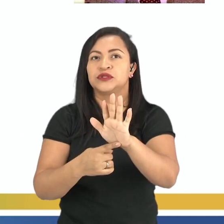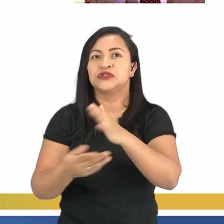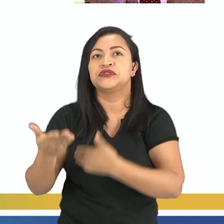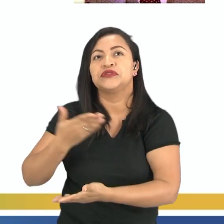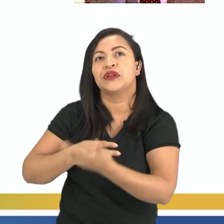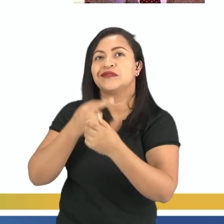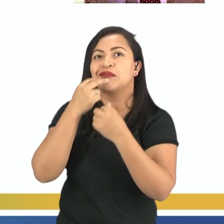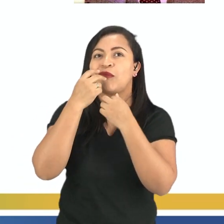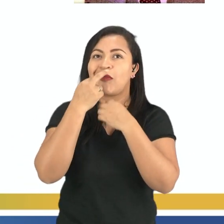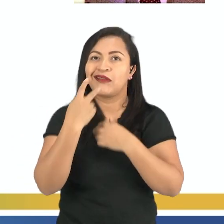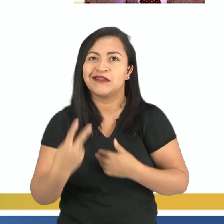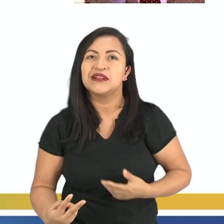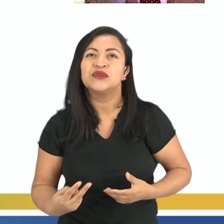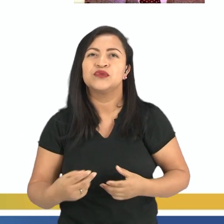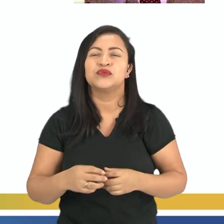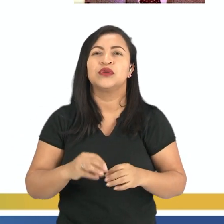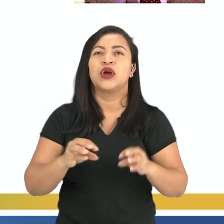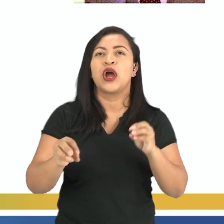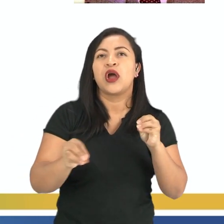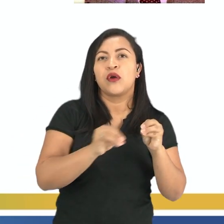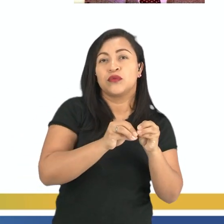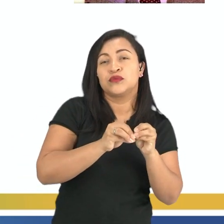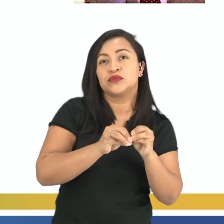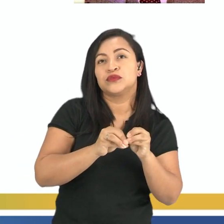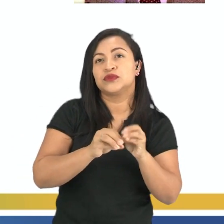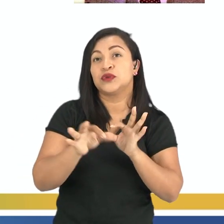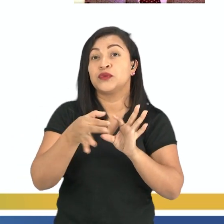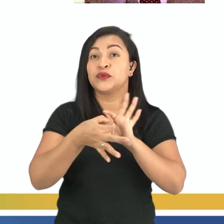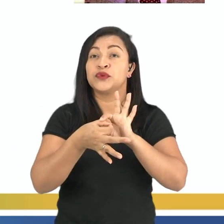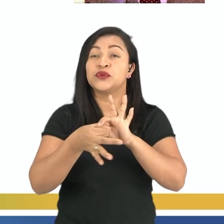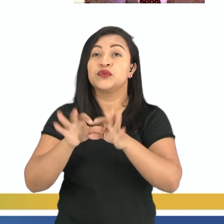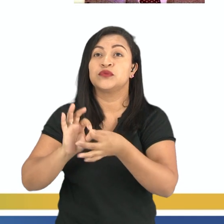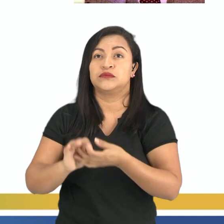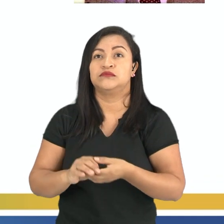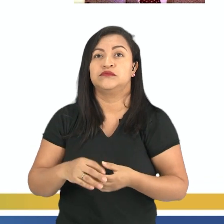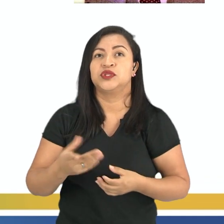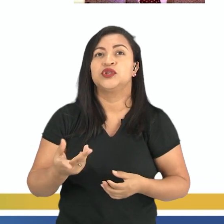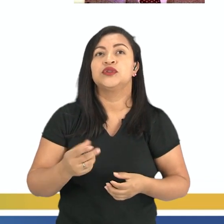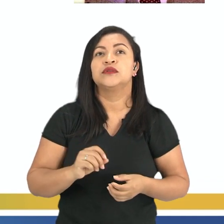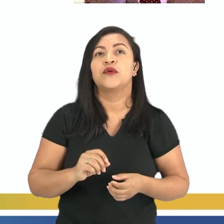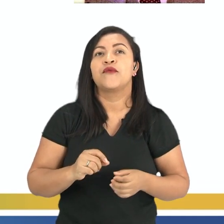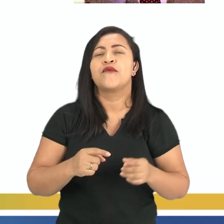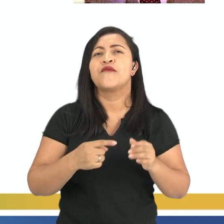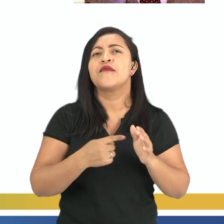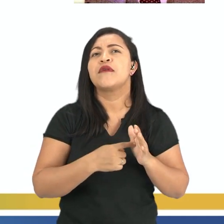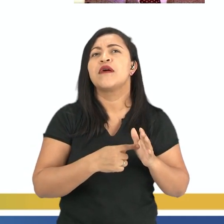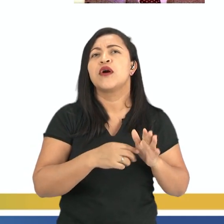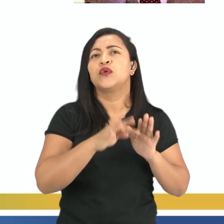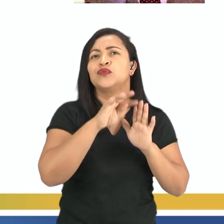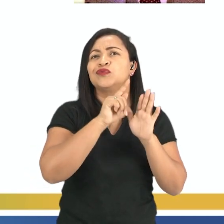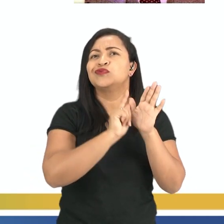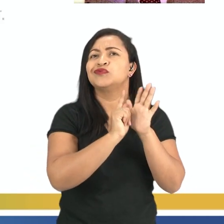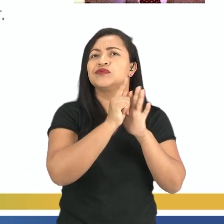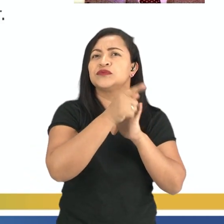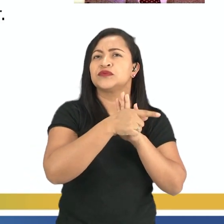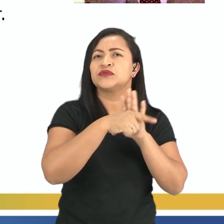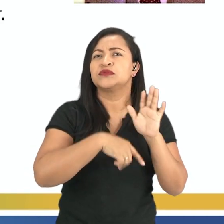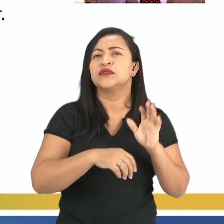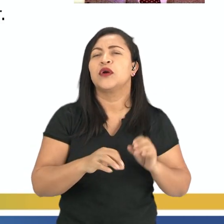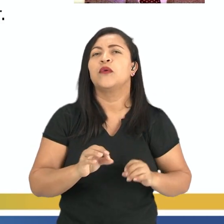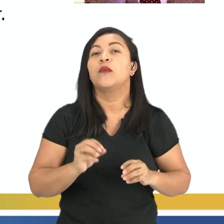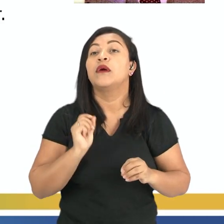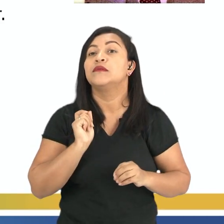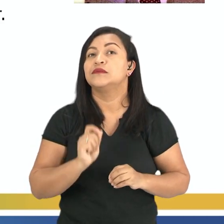composição e ao conteúdo. Considerando essa afirmação, o gênero digital lido se trata de